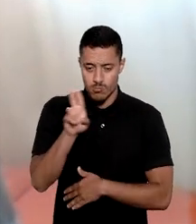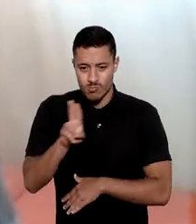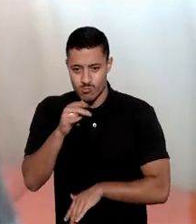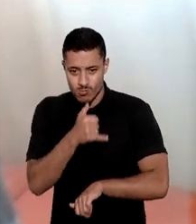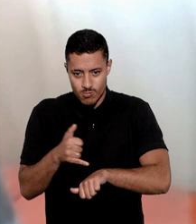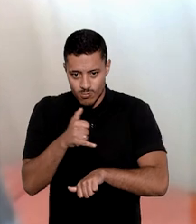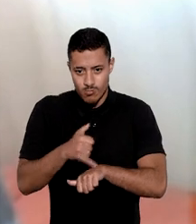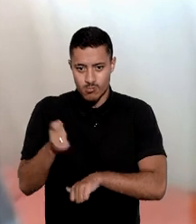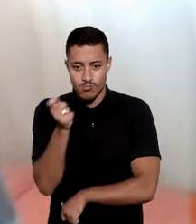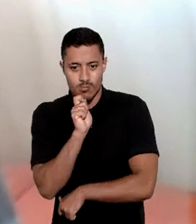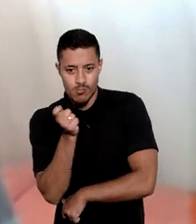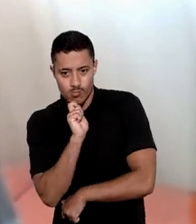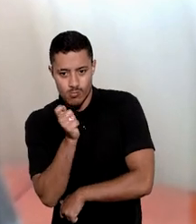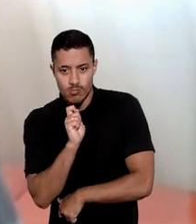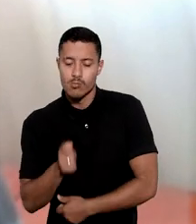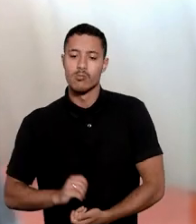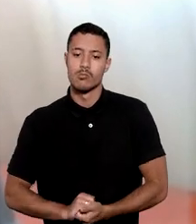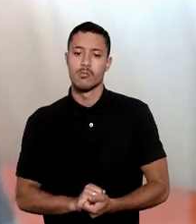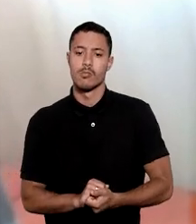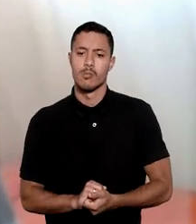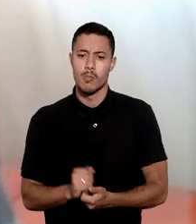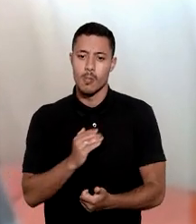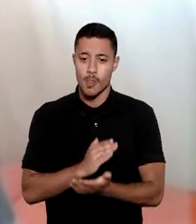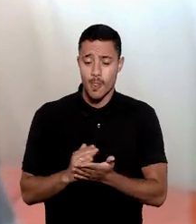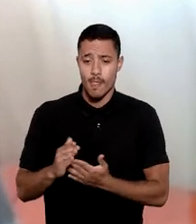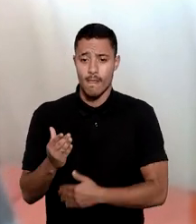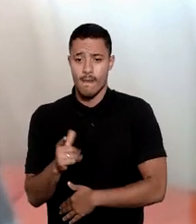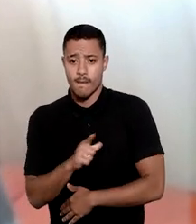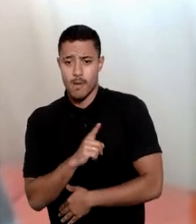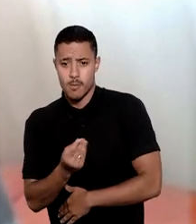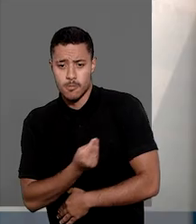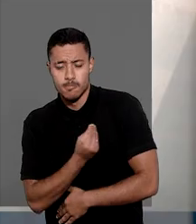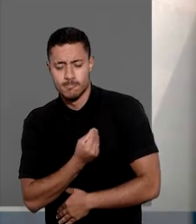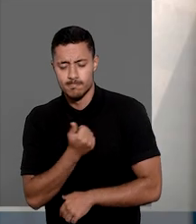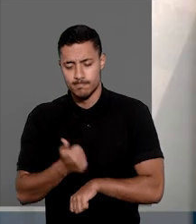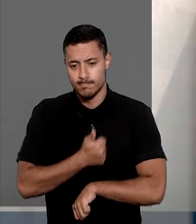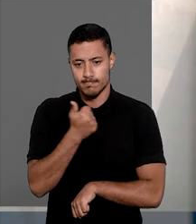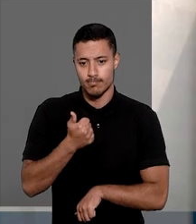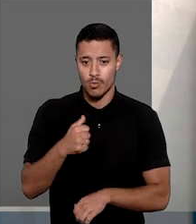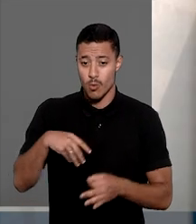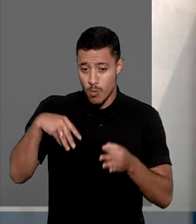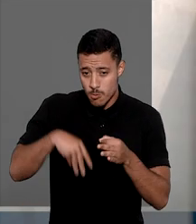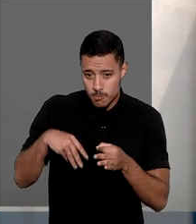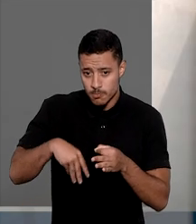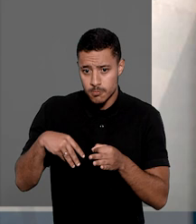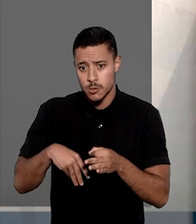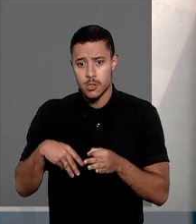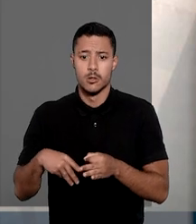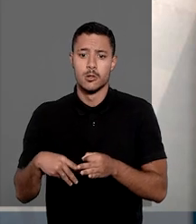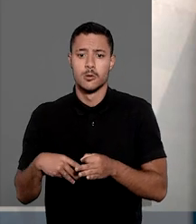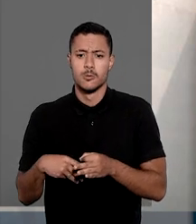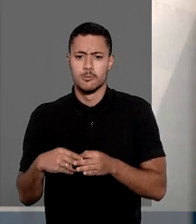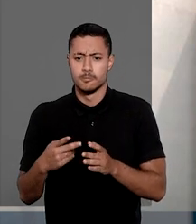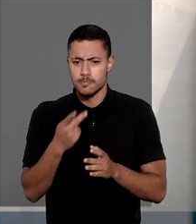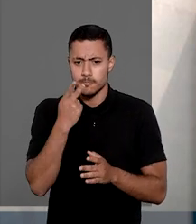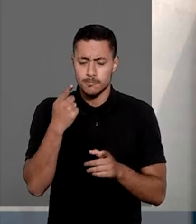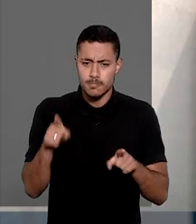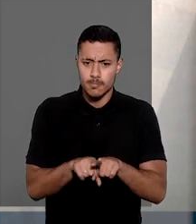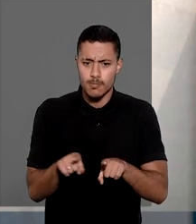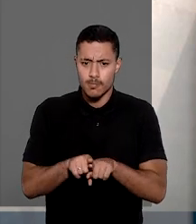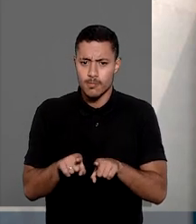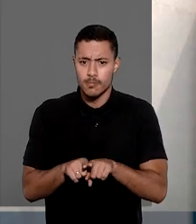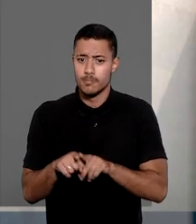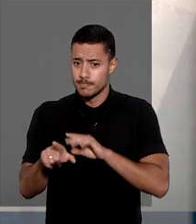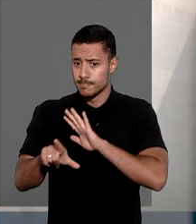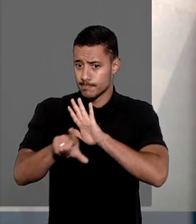o uso do óleo da canábis, eu comecei a ter a viver. O ministro Rogério Schietti Cruz destacou que, embora